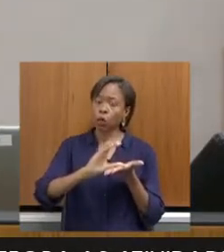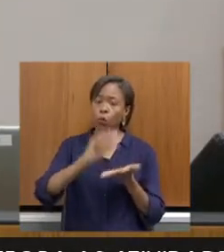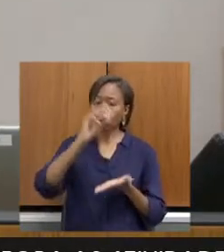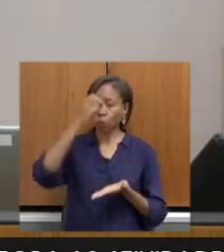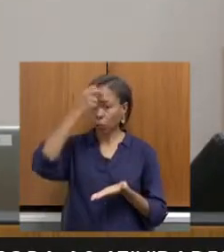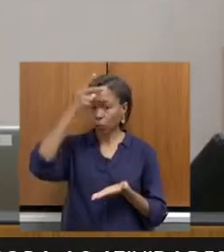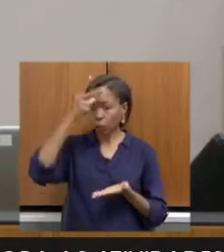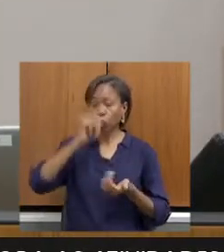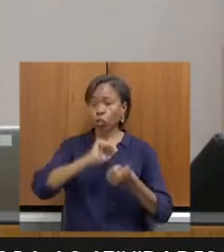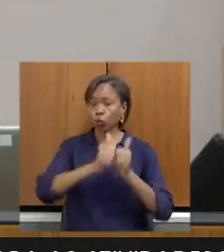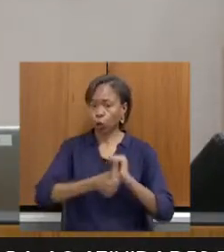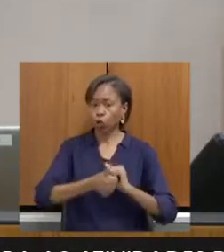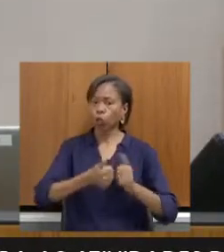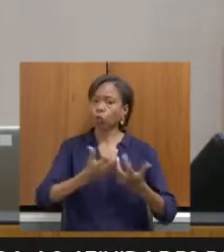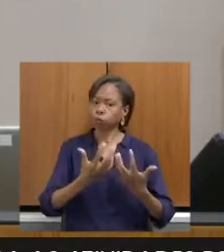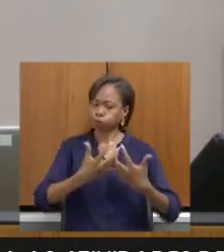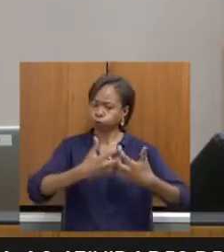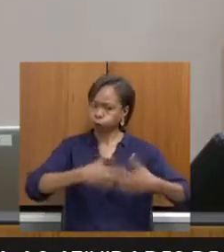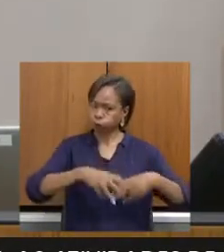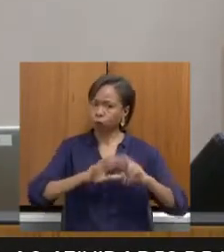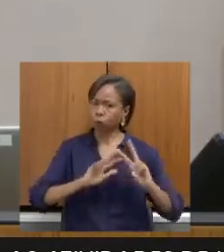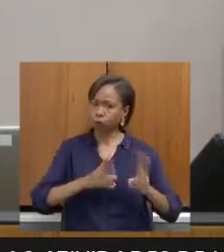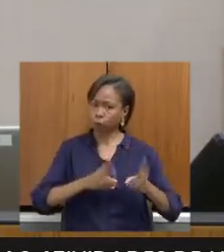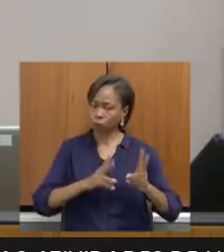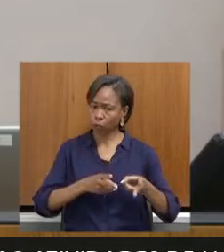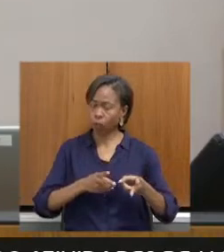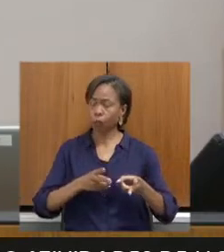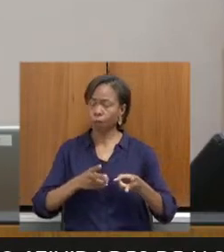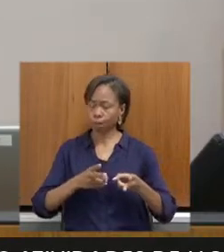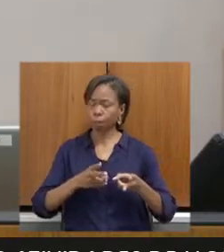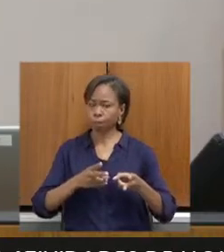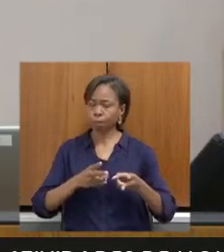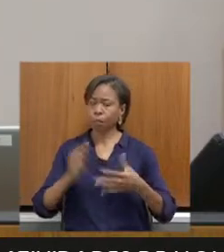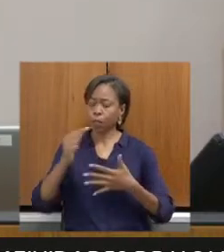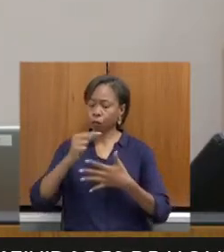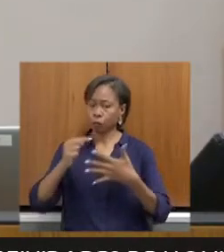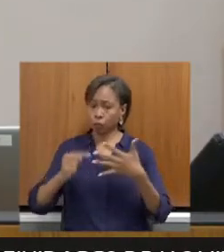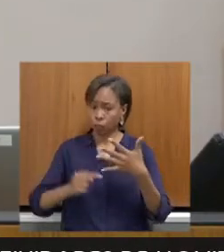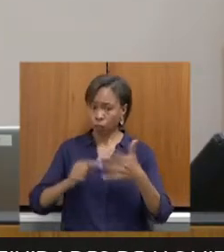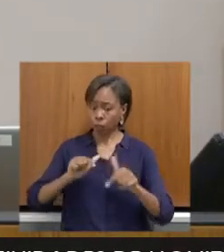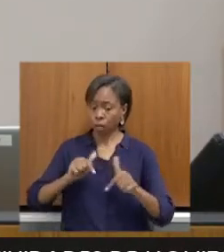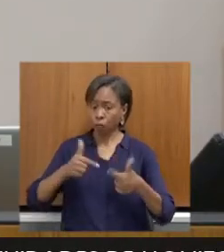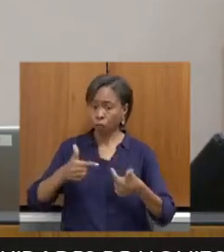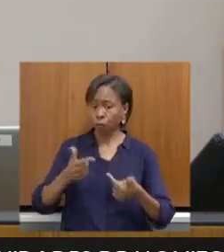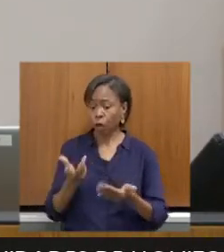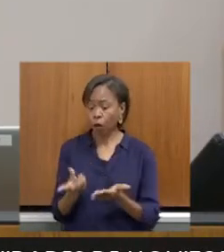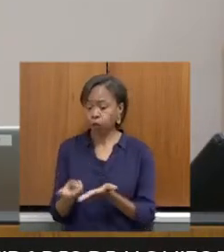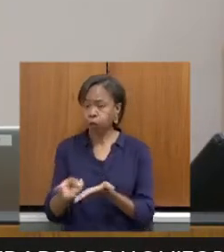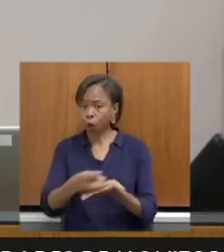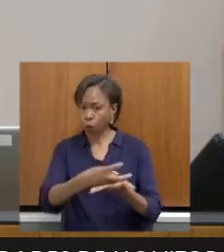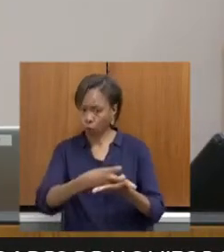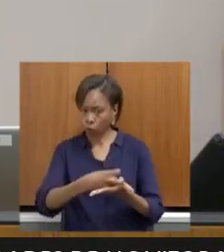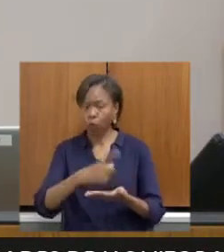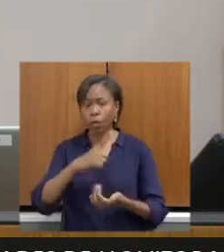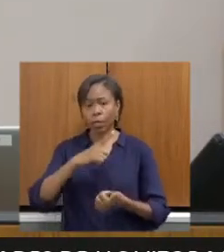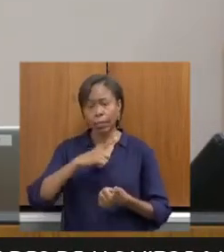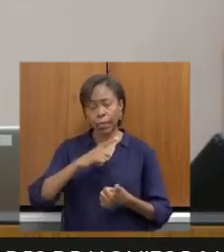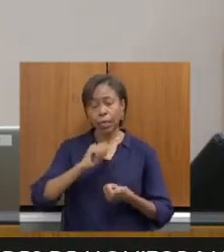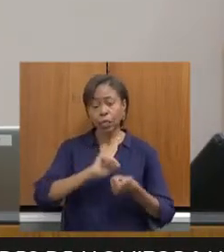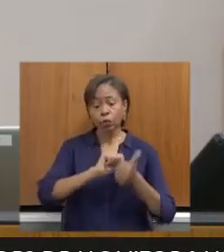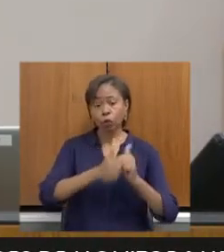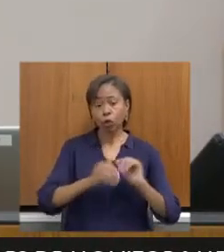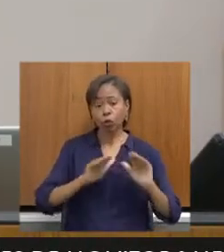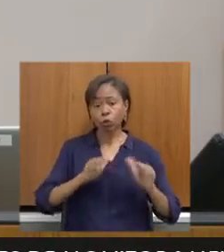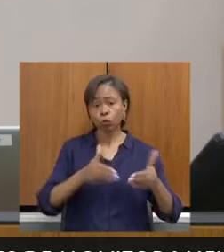Entre as atividades que pontuam para efeito de recebimento dos recursos estão o esporte para pessoas com